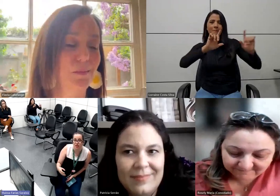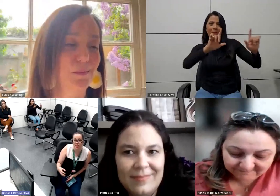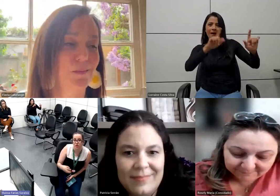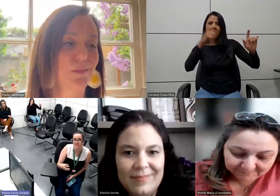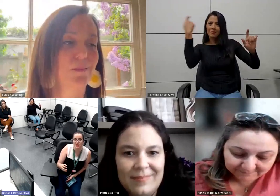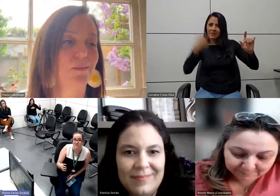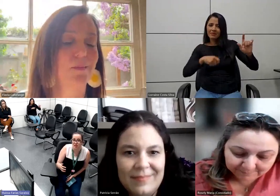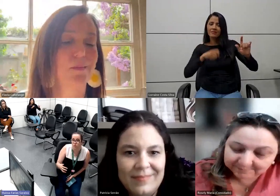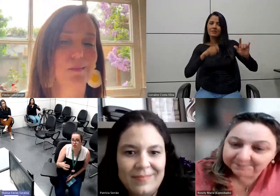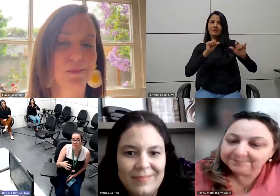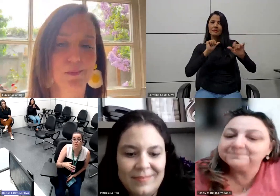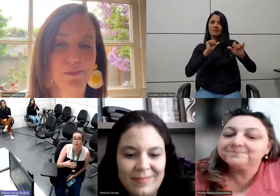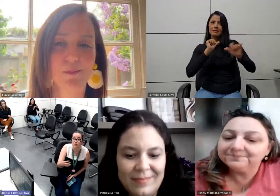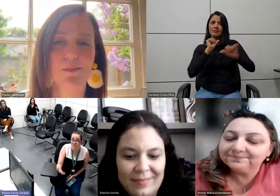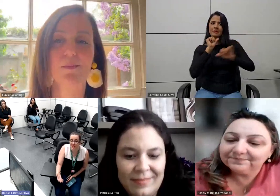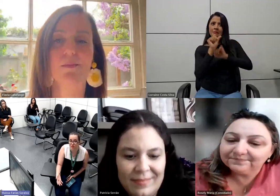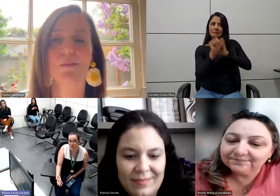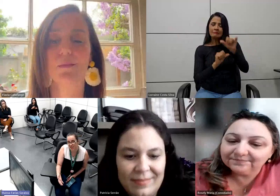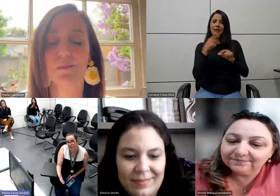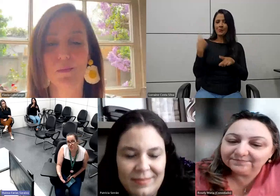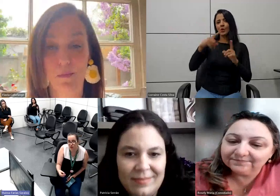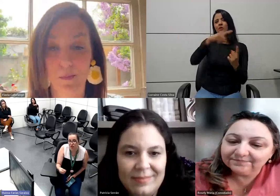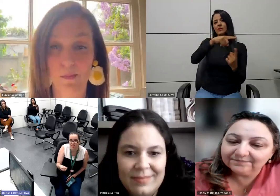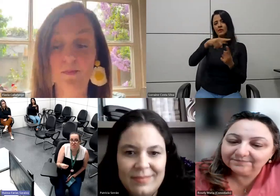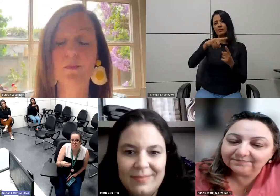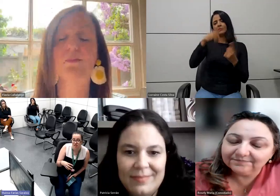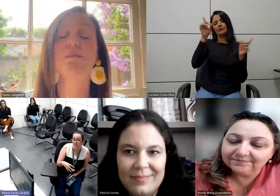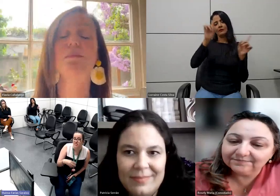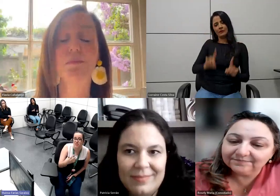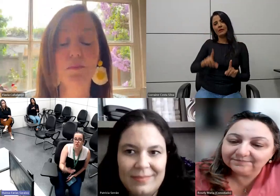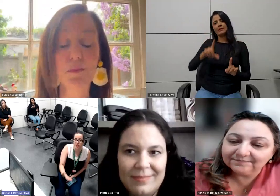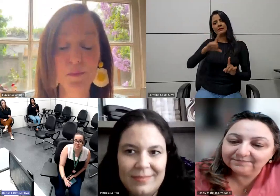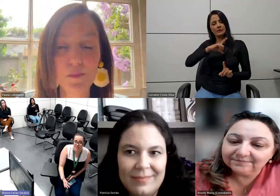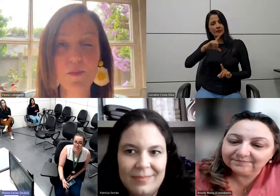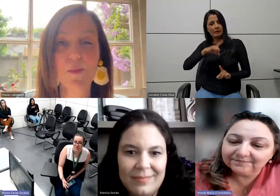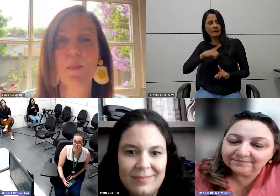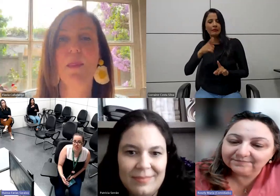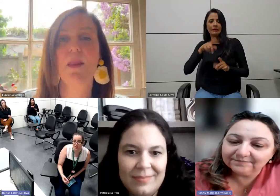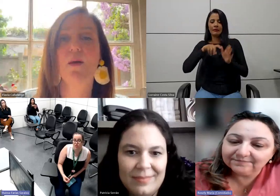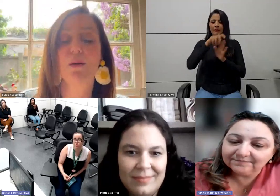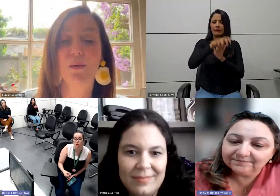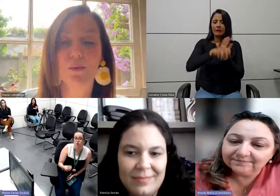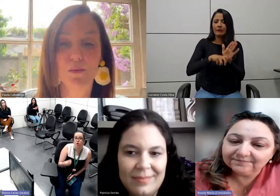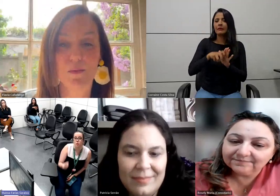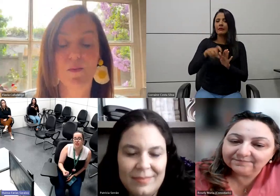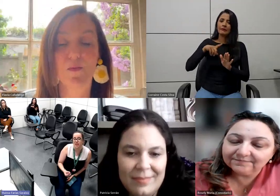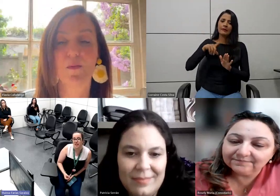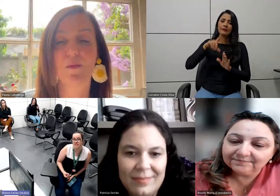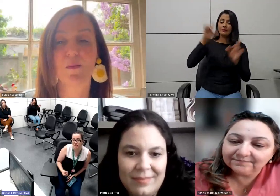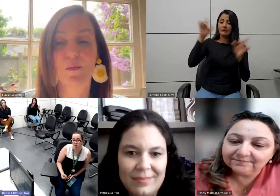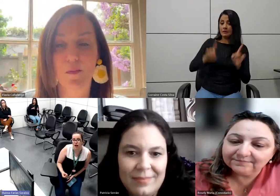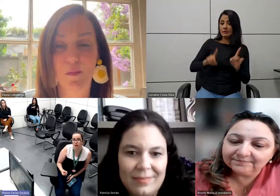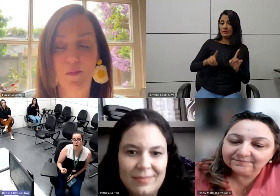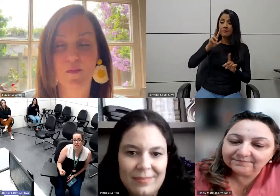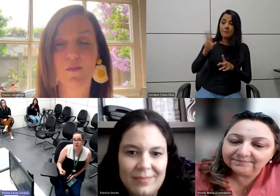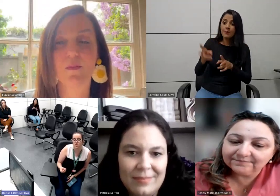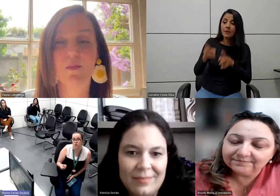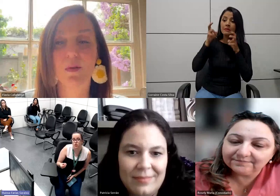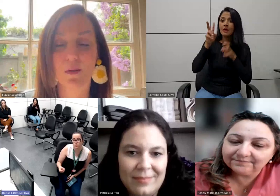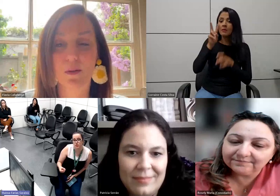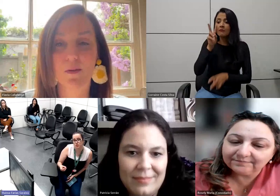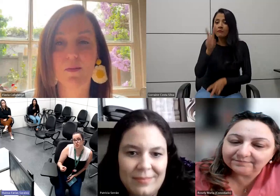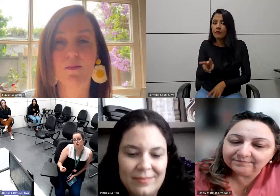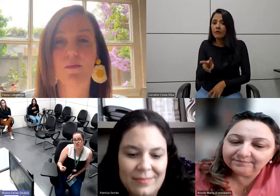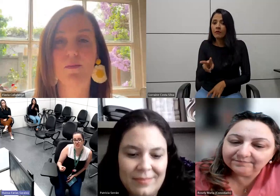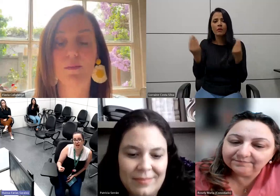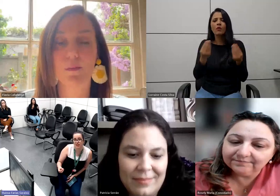precisando de uma atualização, porque nem todo deficiente usa cadeira de rodas, nem todo deficiente é visível, como é que é esse trabalho aí